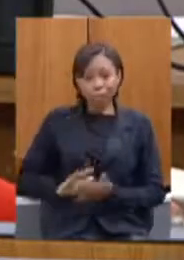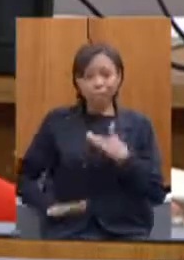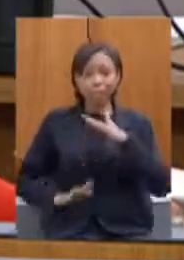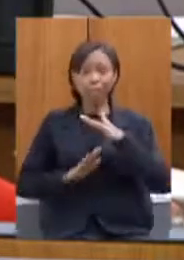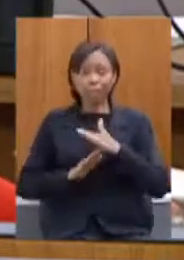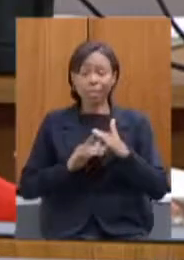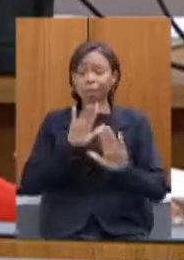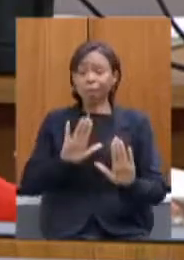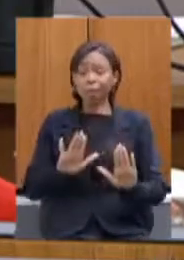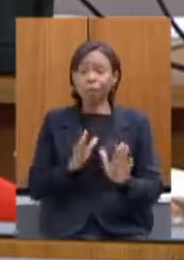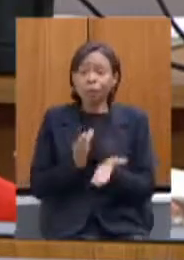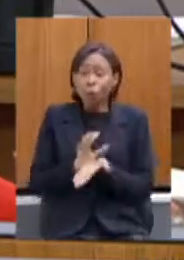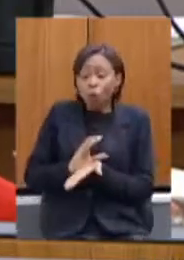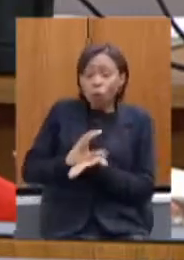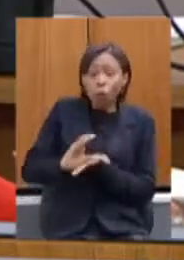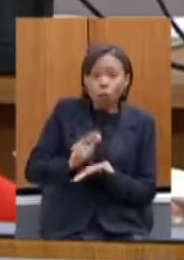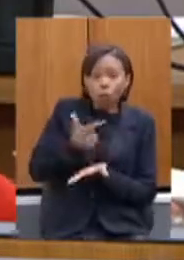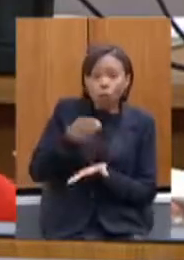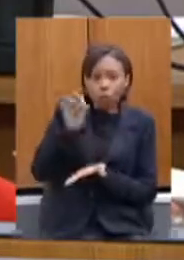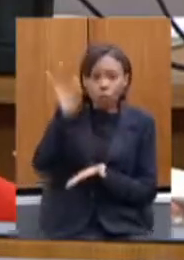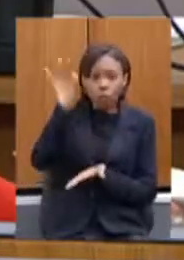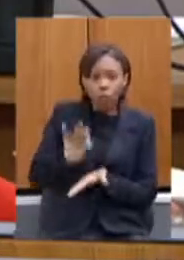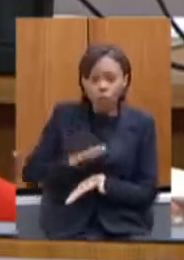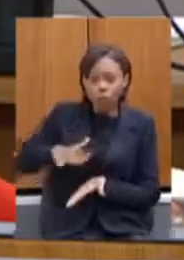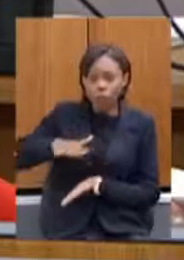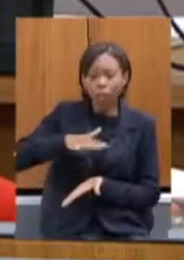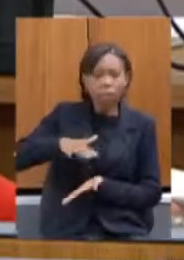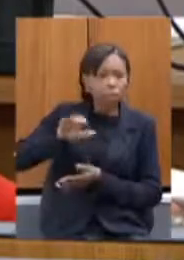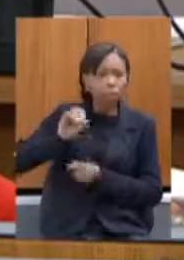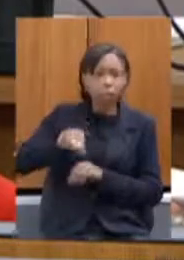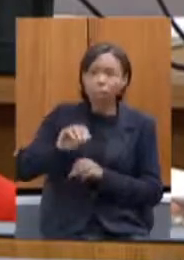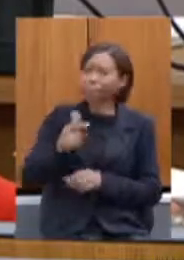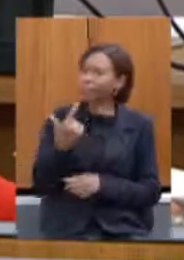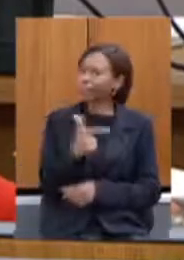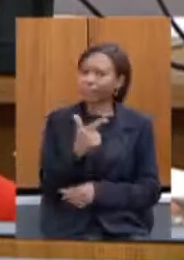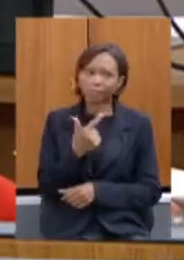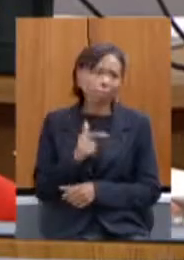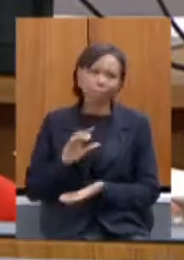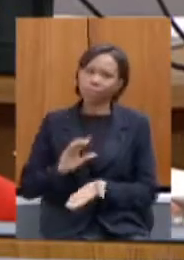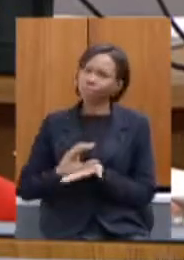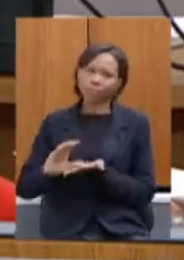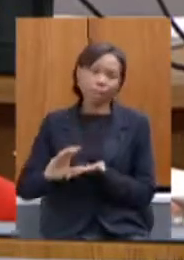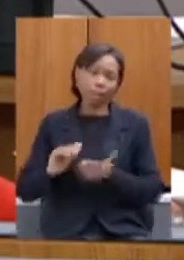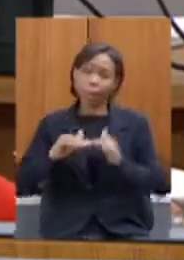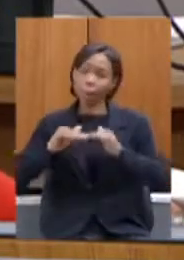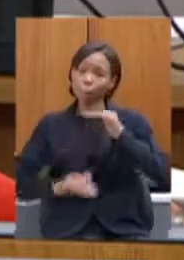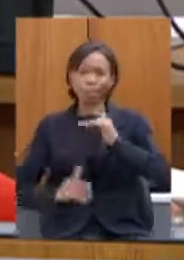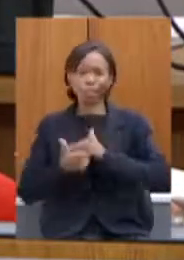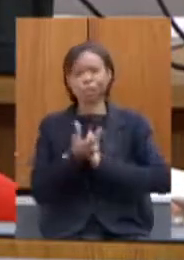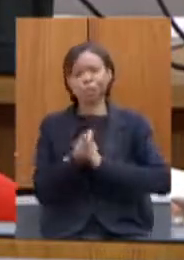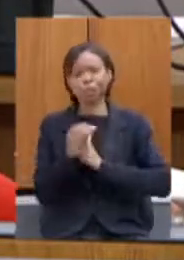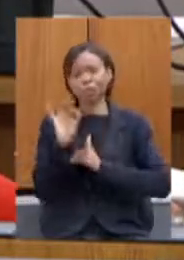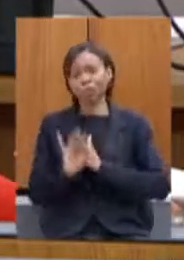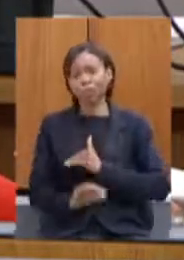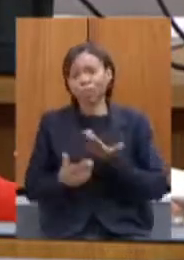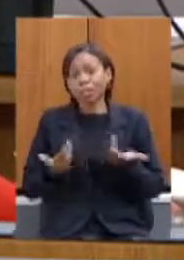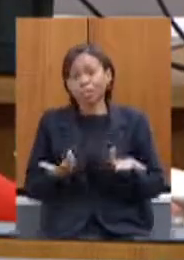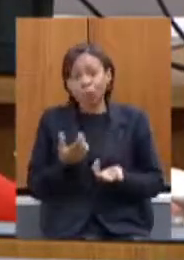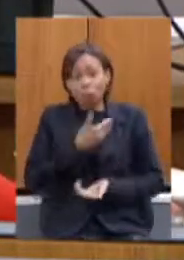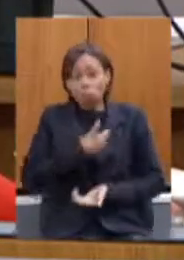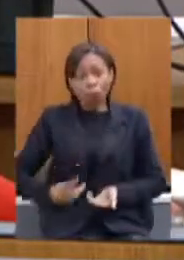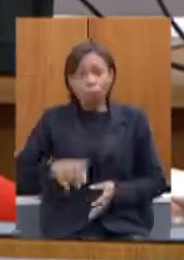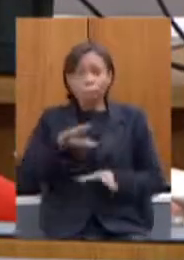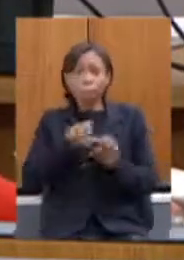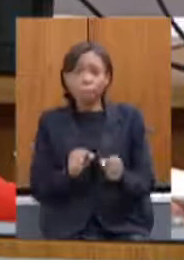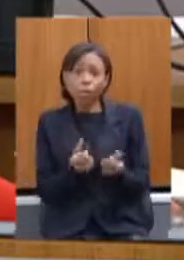recursos efetivamente os 25% na educação o governo está abaixo de 20% nesse momento mas ele pega o dinheiro e faz